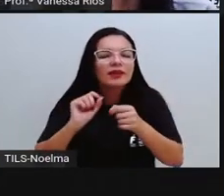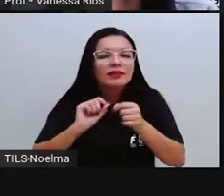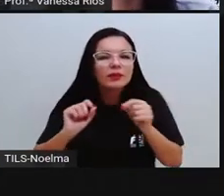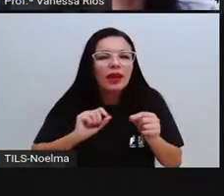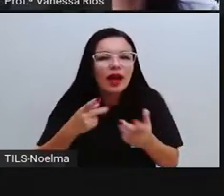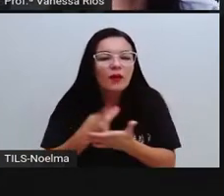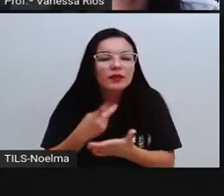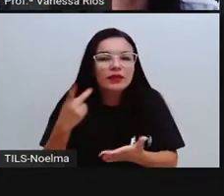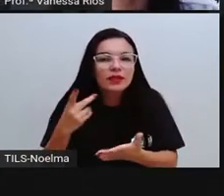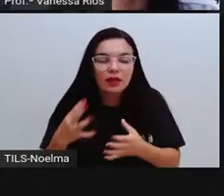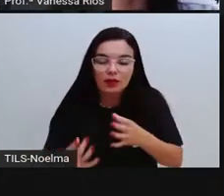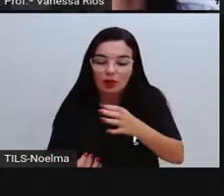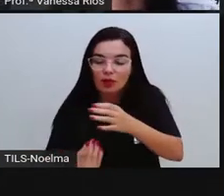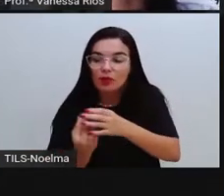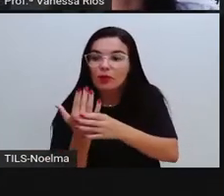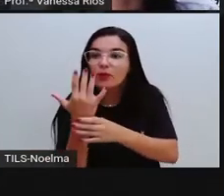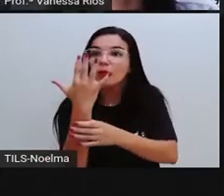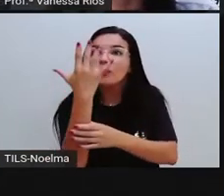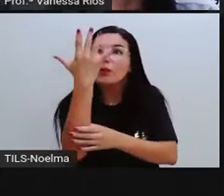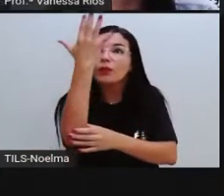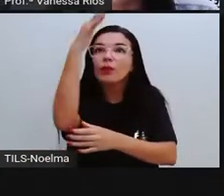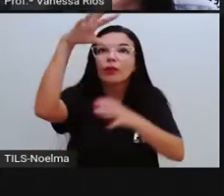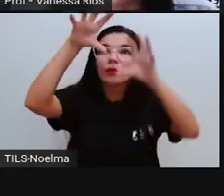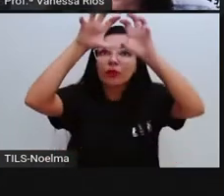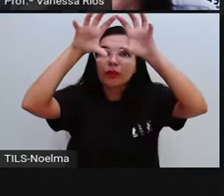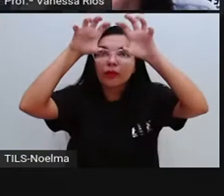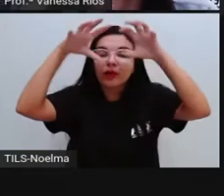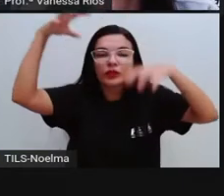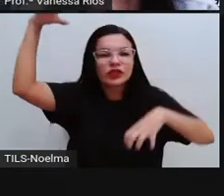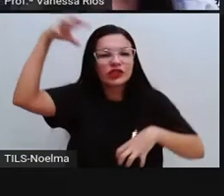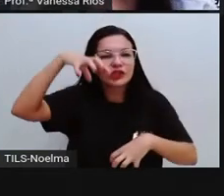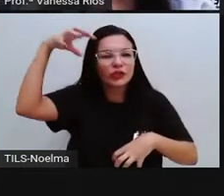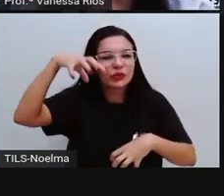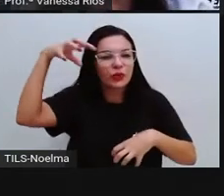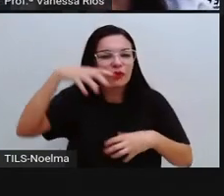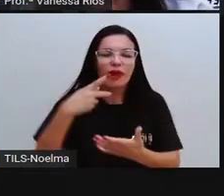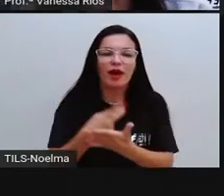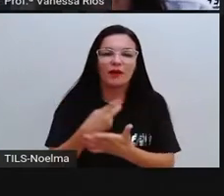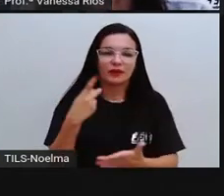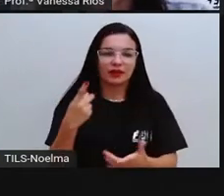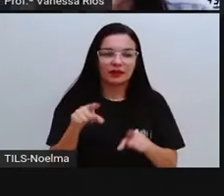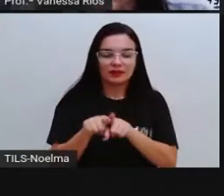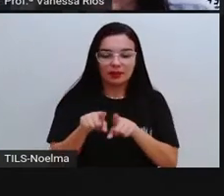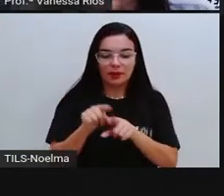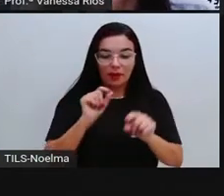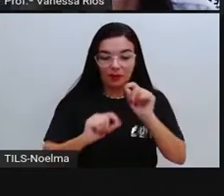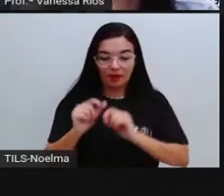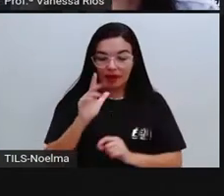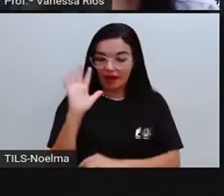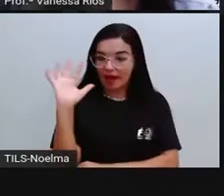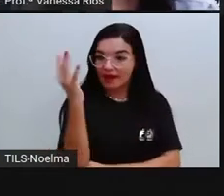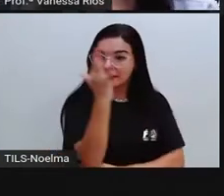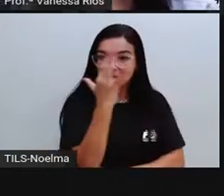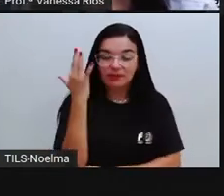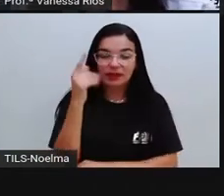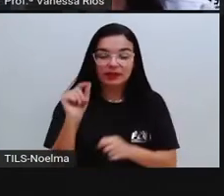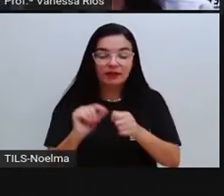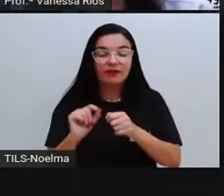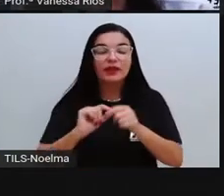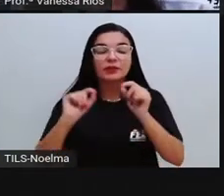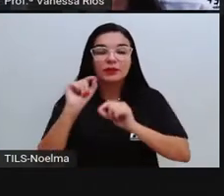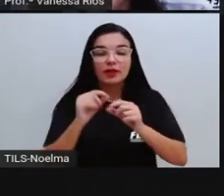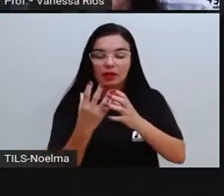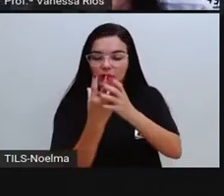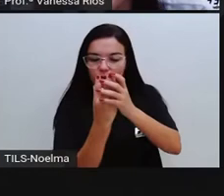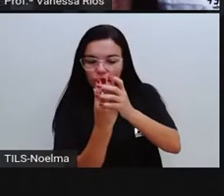de transpiração produzido aí pelas plantas, que absorvem a água aí do solo, né? E dentro do seu processo